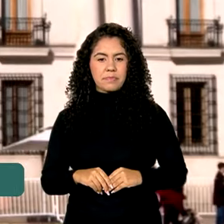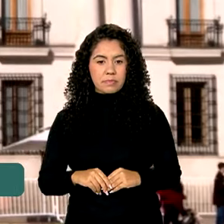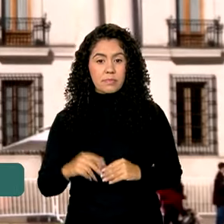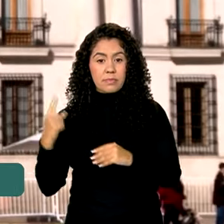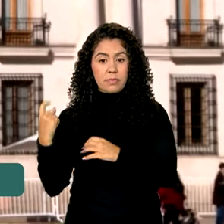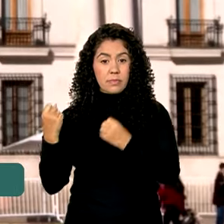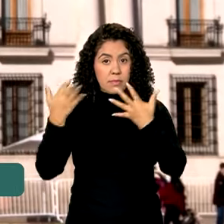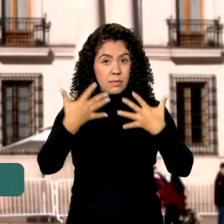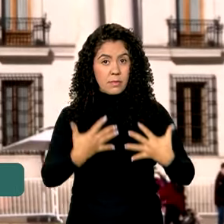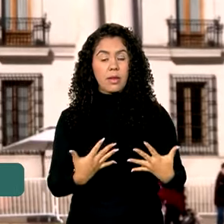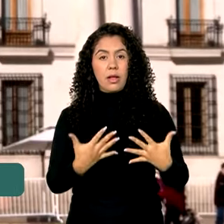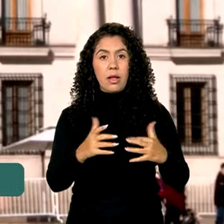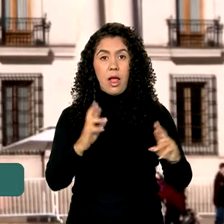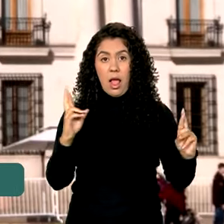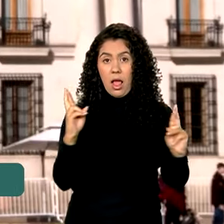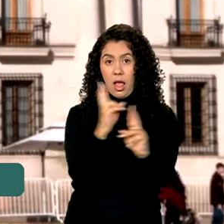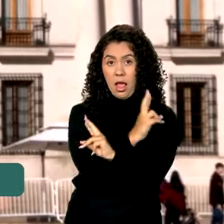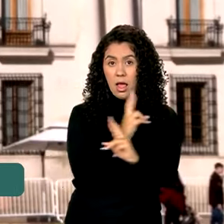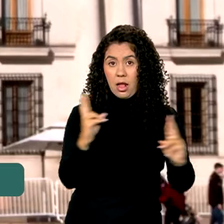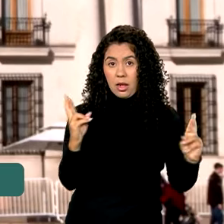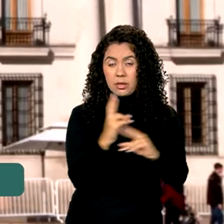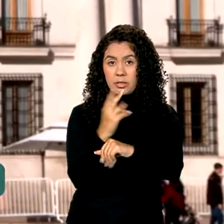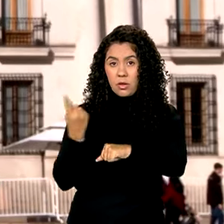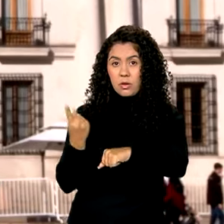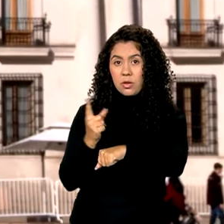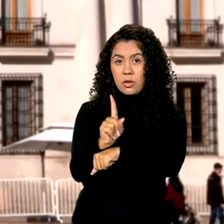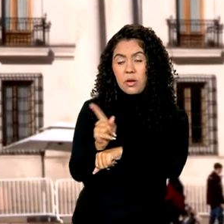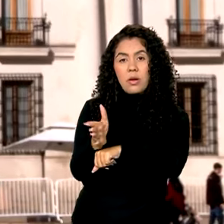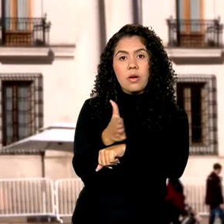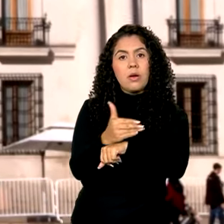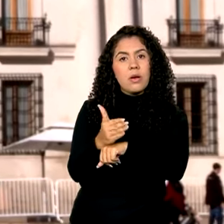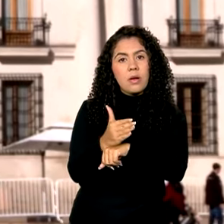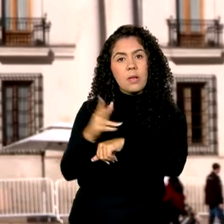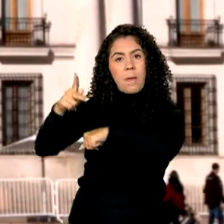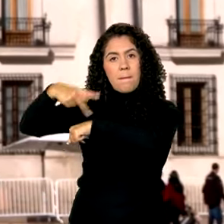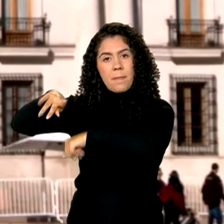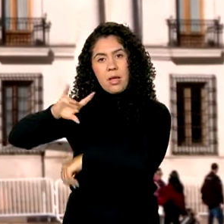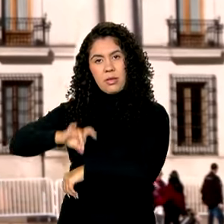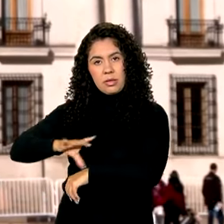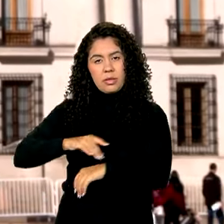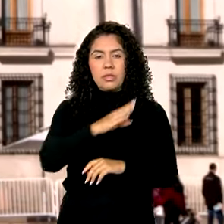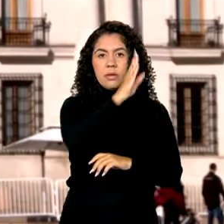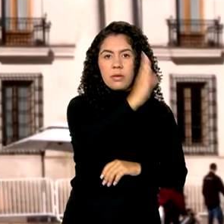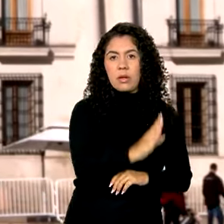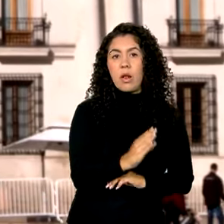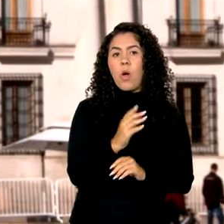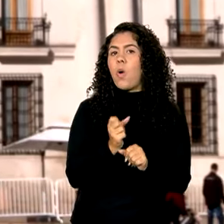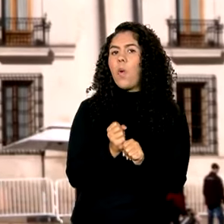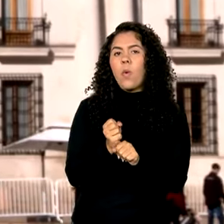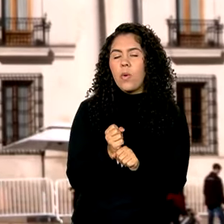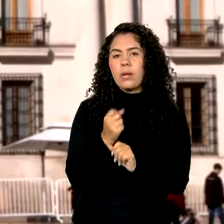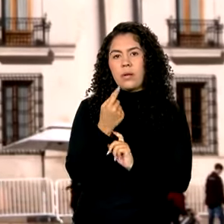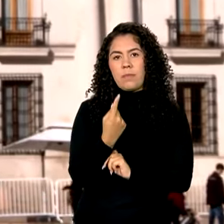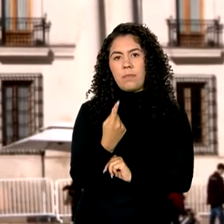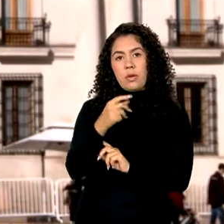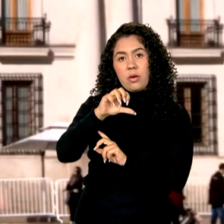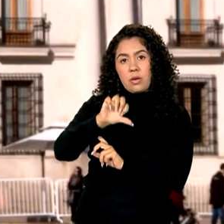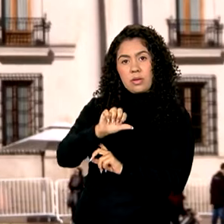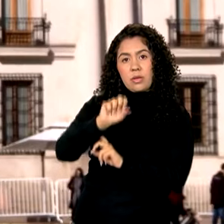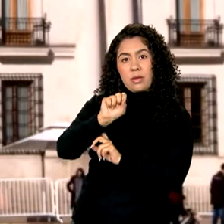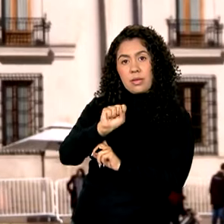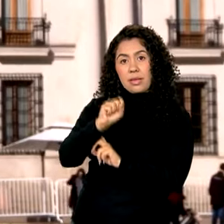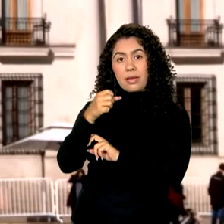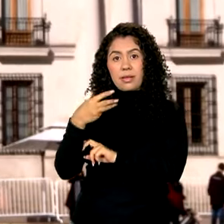As relações diplomáticas entre Brasil e Chile começaram em 1836. Já são